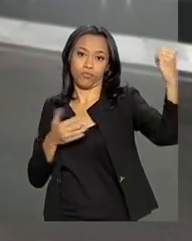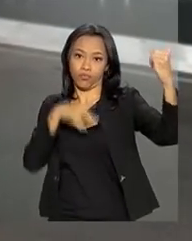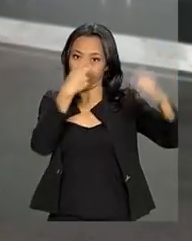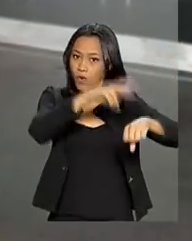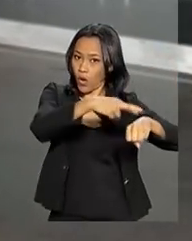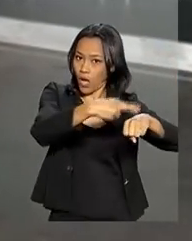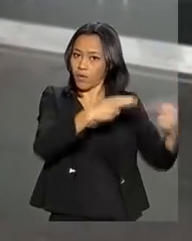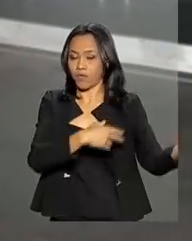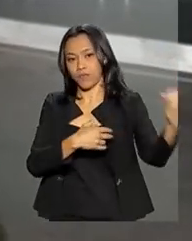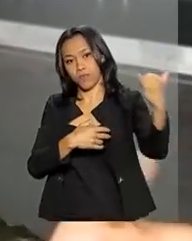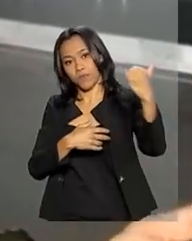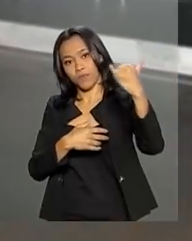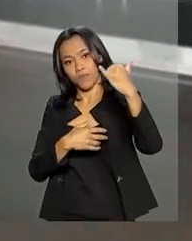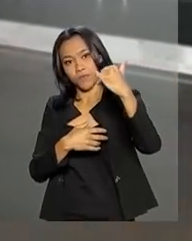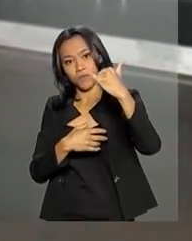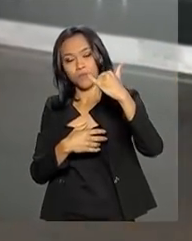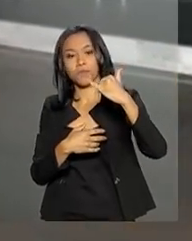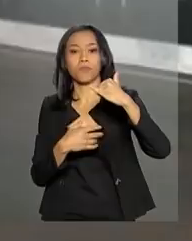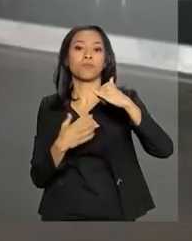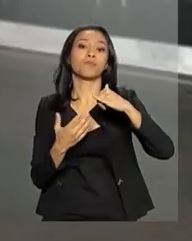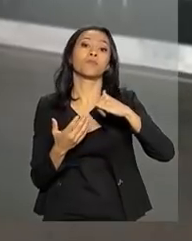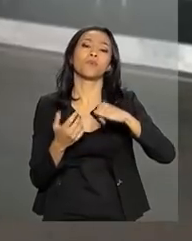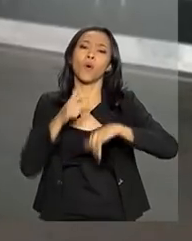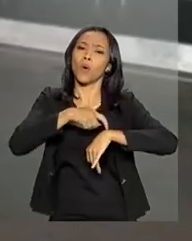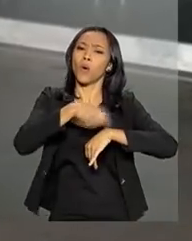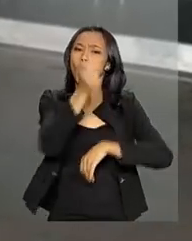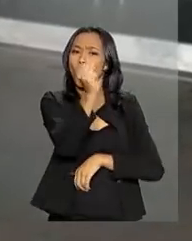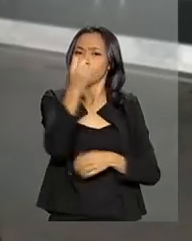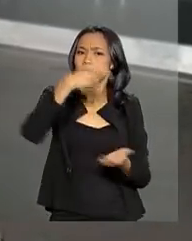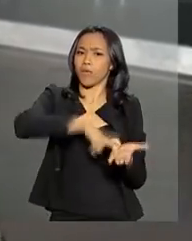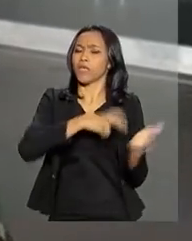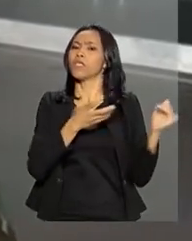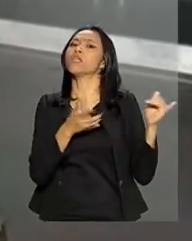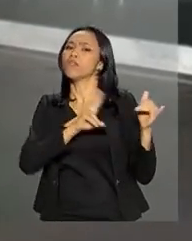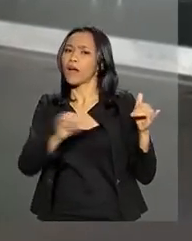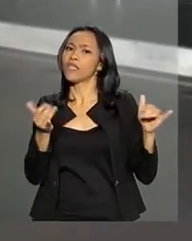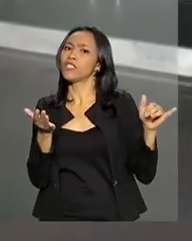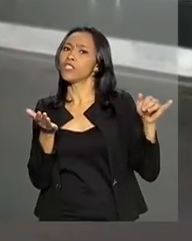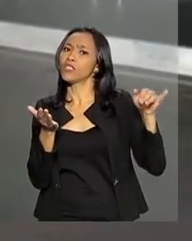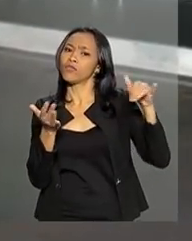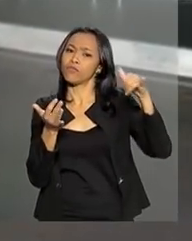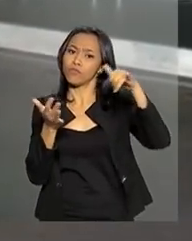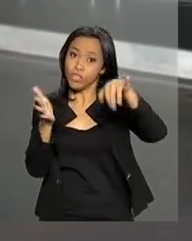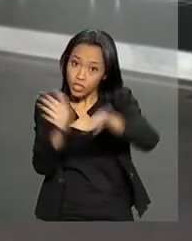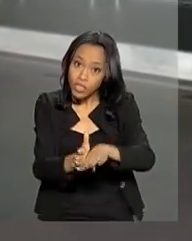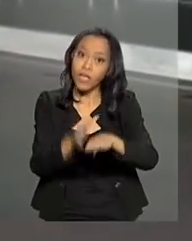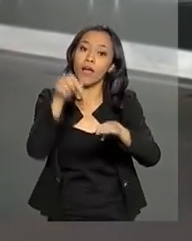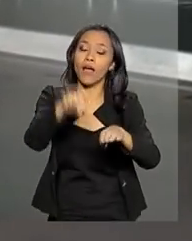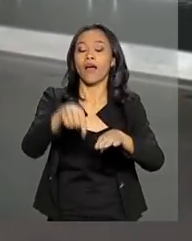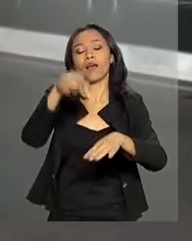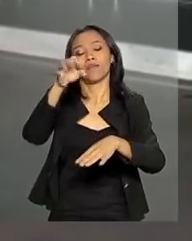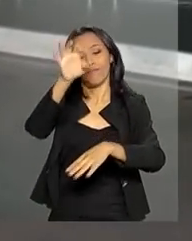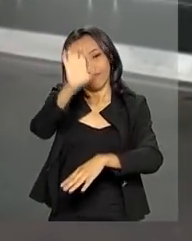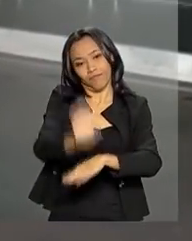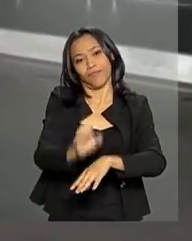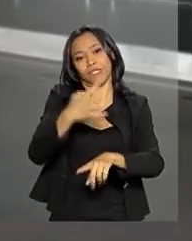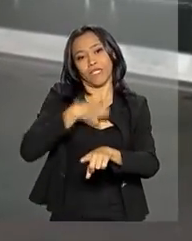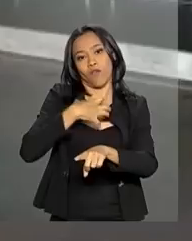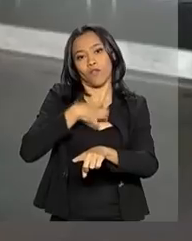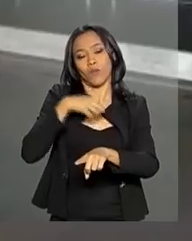FAB, num C-99, às 8 horas da manhã, e chegarão lá em Salvador, na base aérea de Salvador,